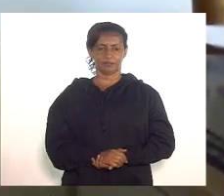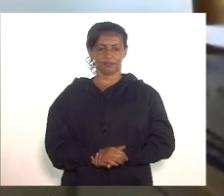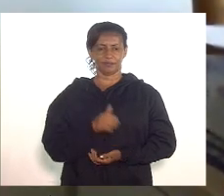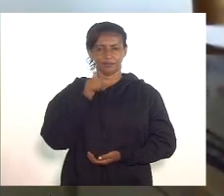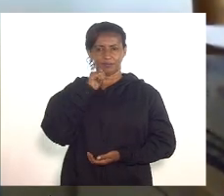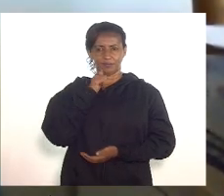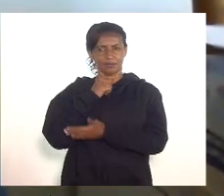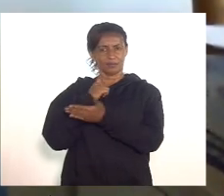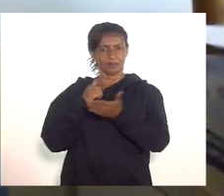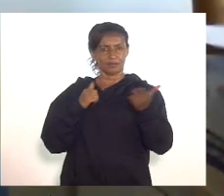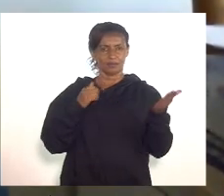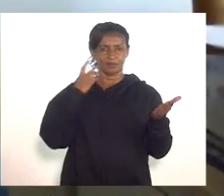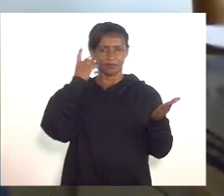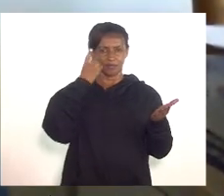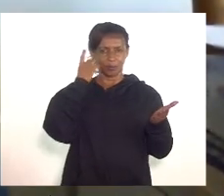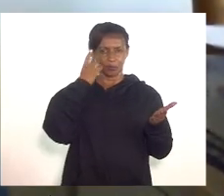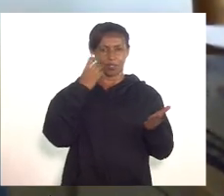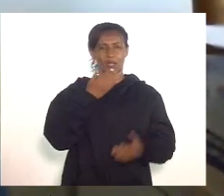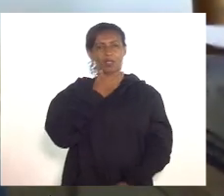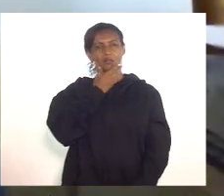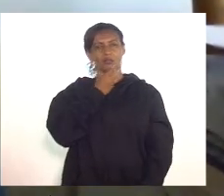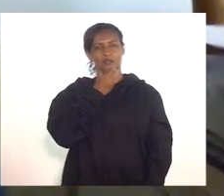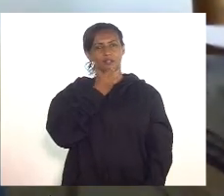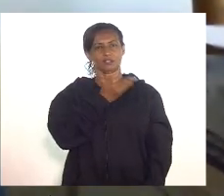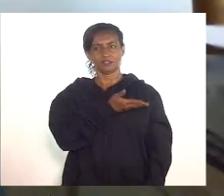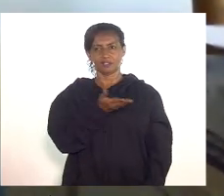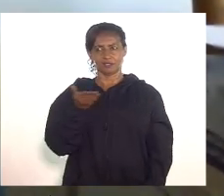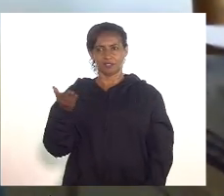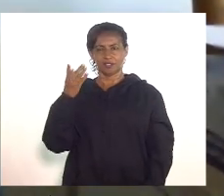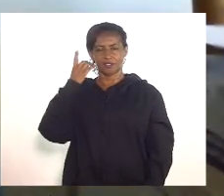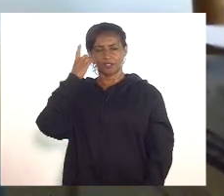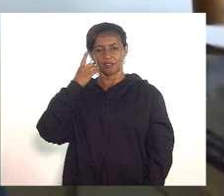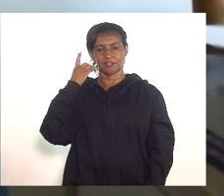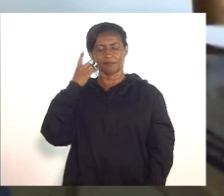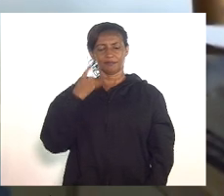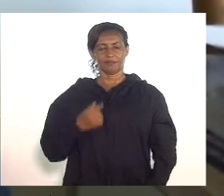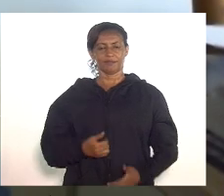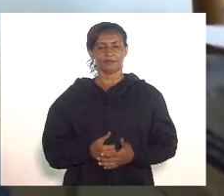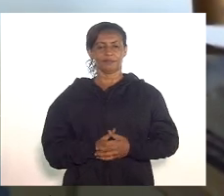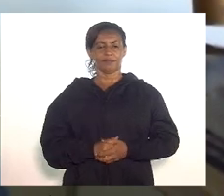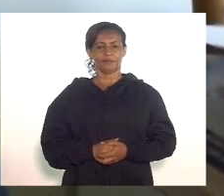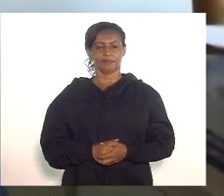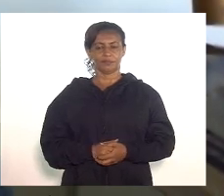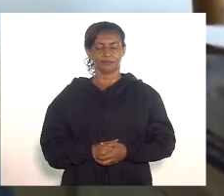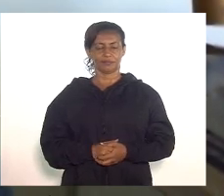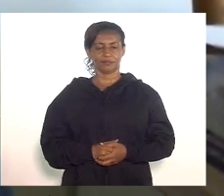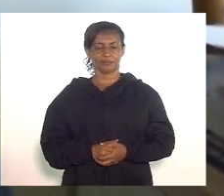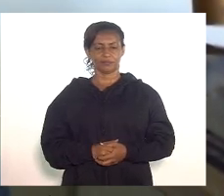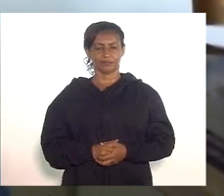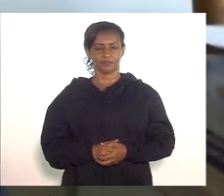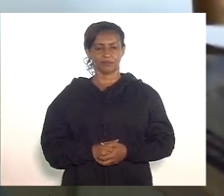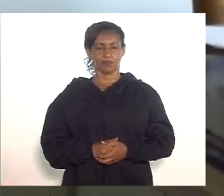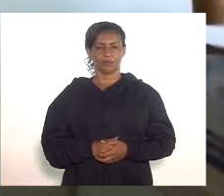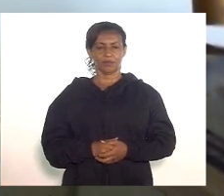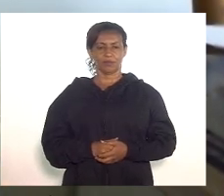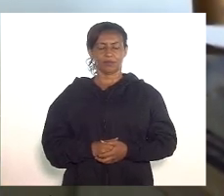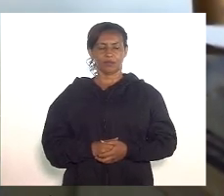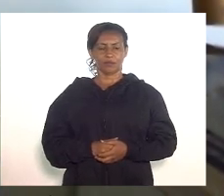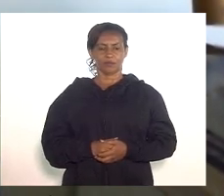deputadas senhores deputados eu hoje